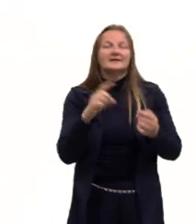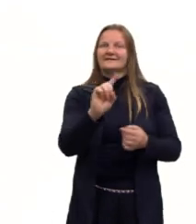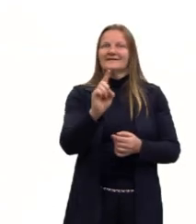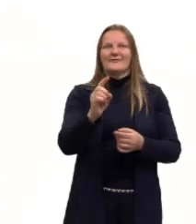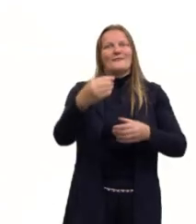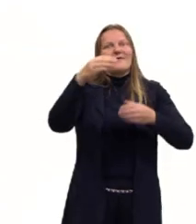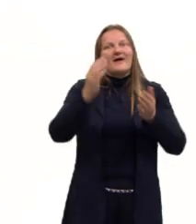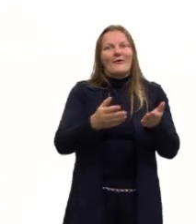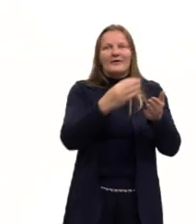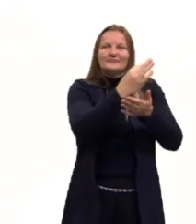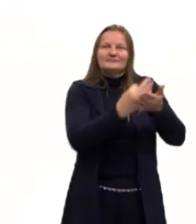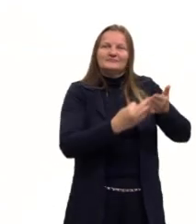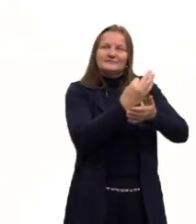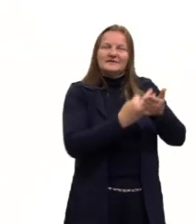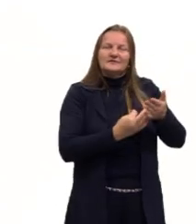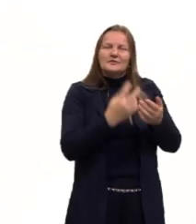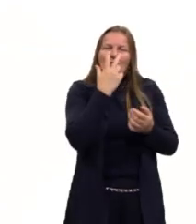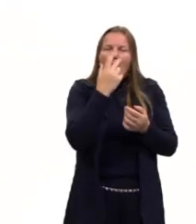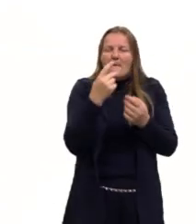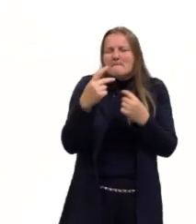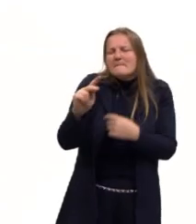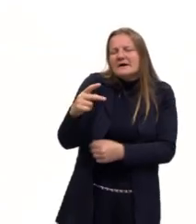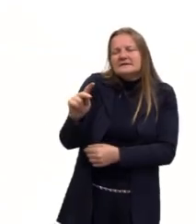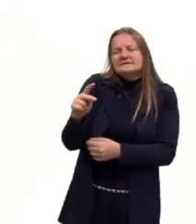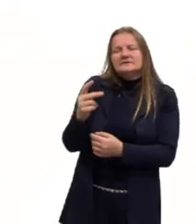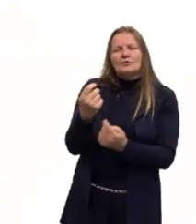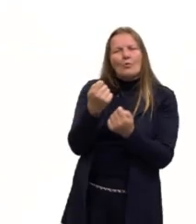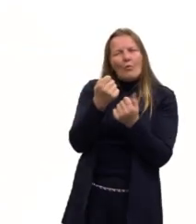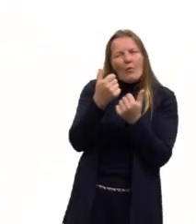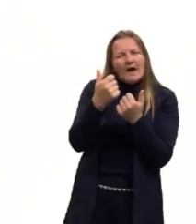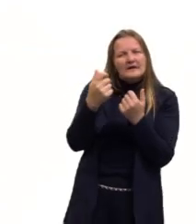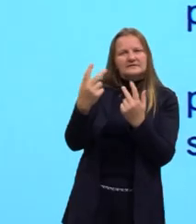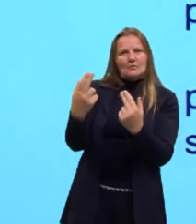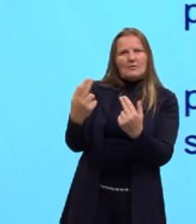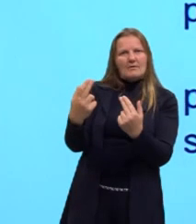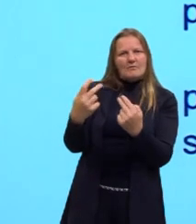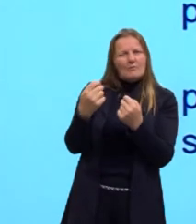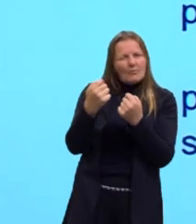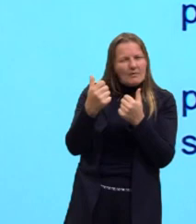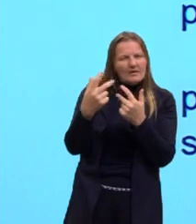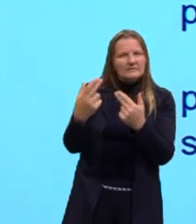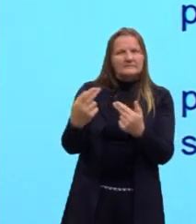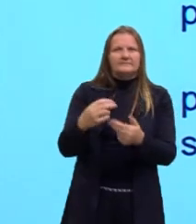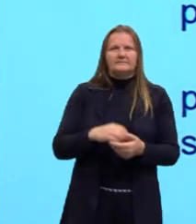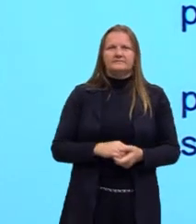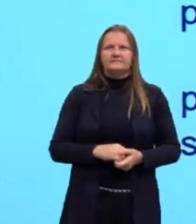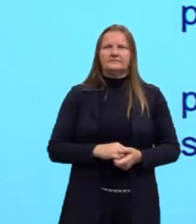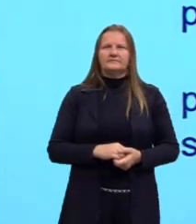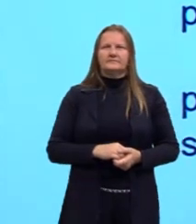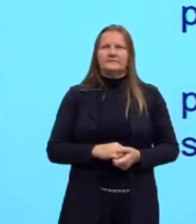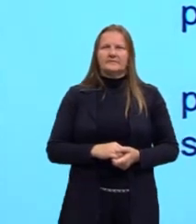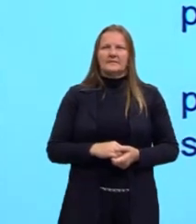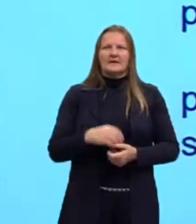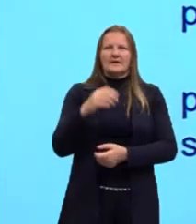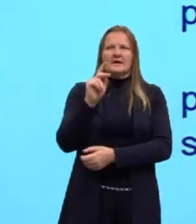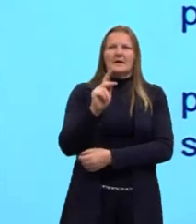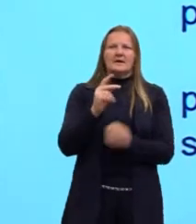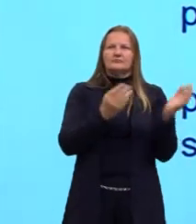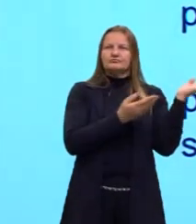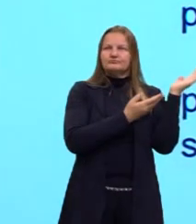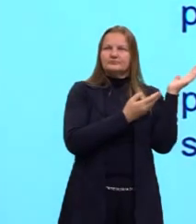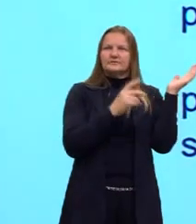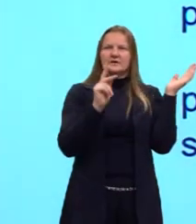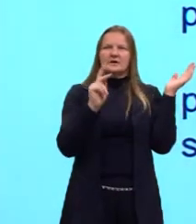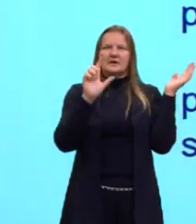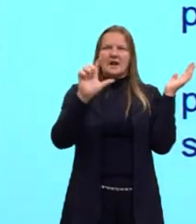similar, igual a. Então, aqui eu digo, like any enjoyable